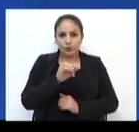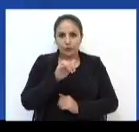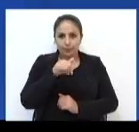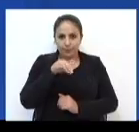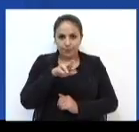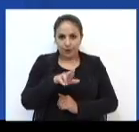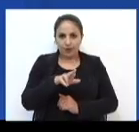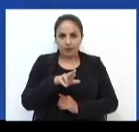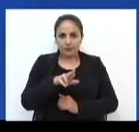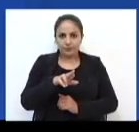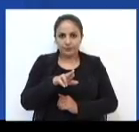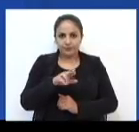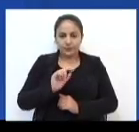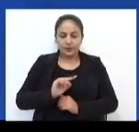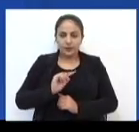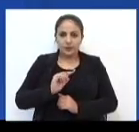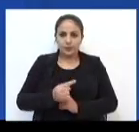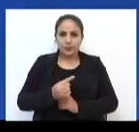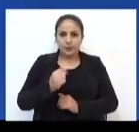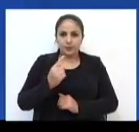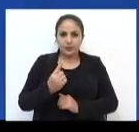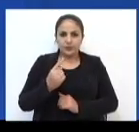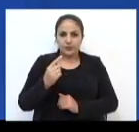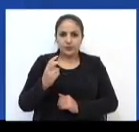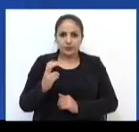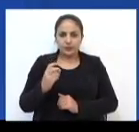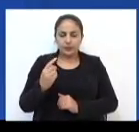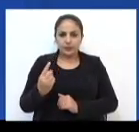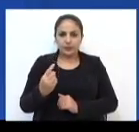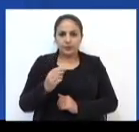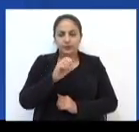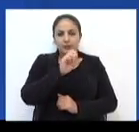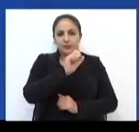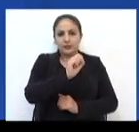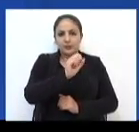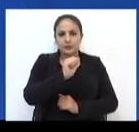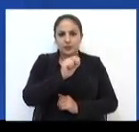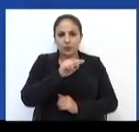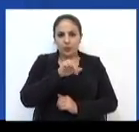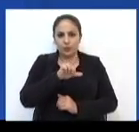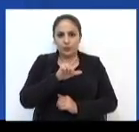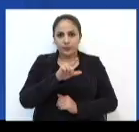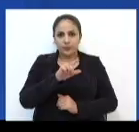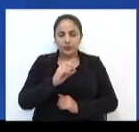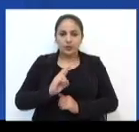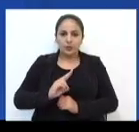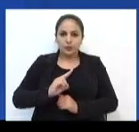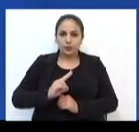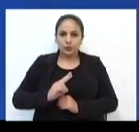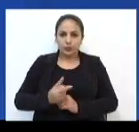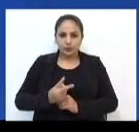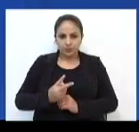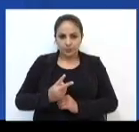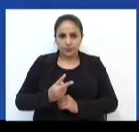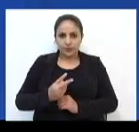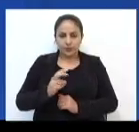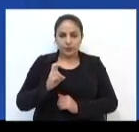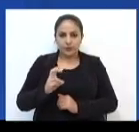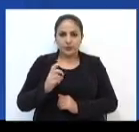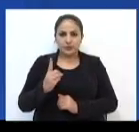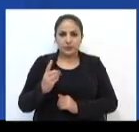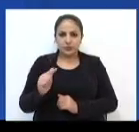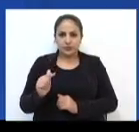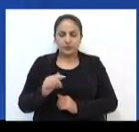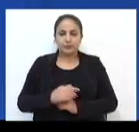PCdoB, 1.151. Saul Spinelli, do PSB, 2.517.